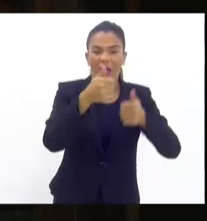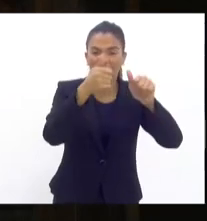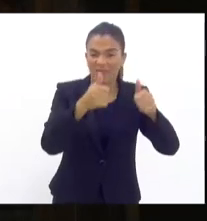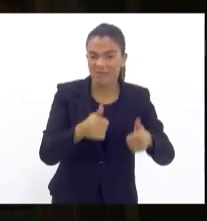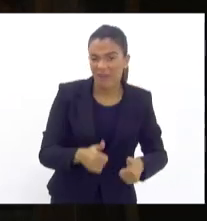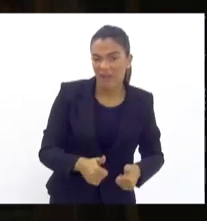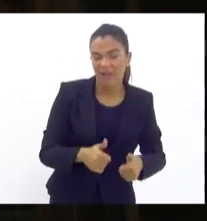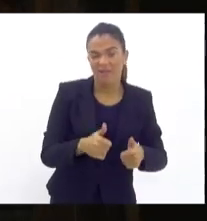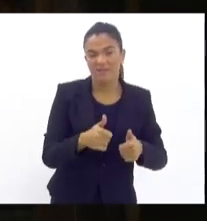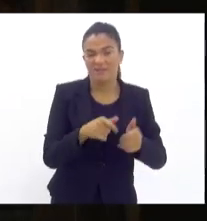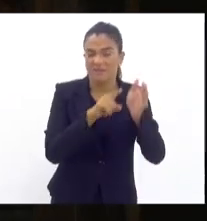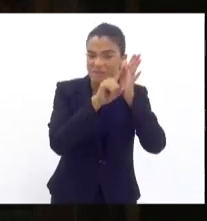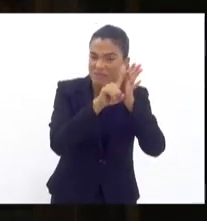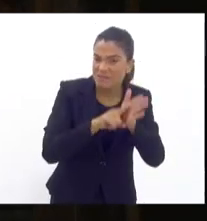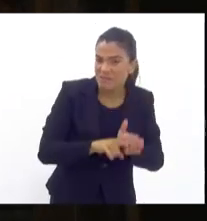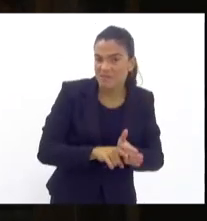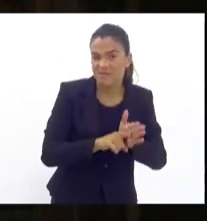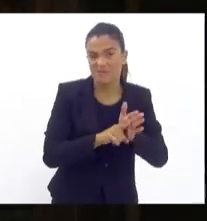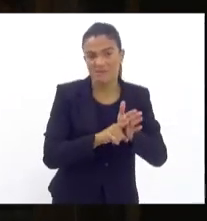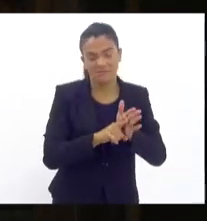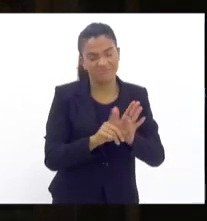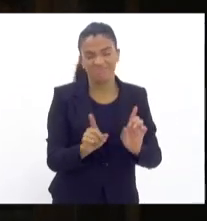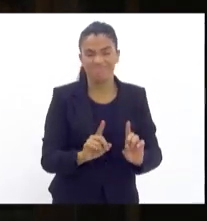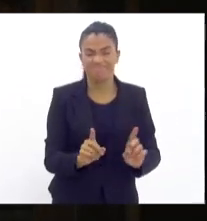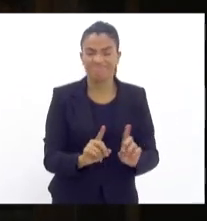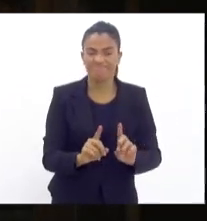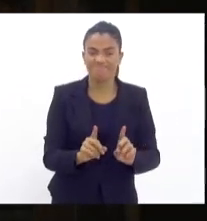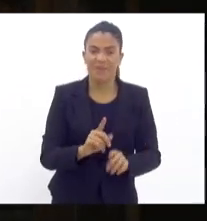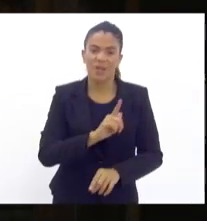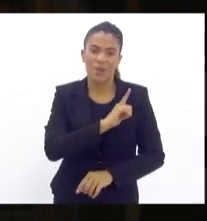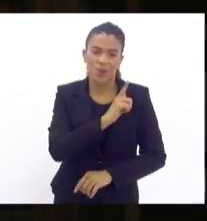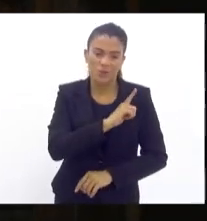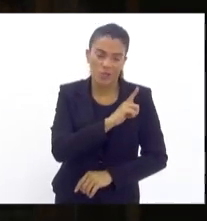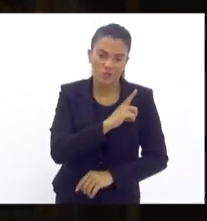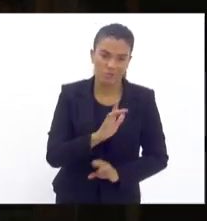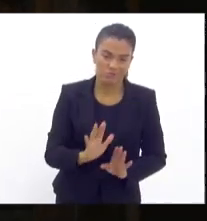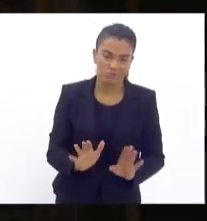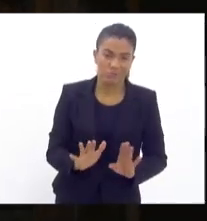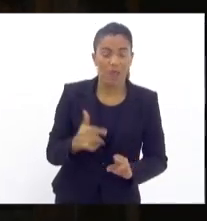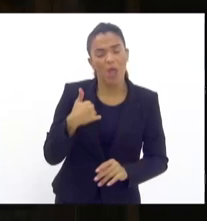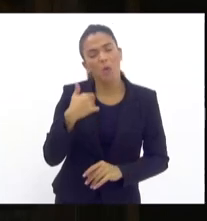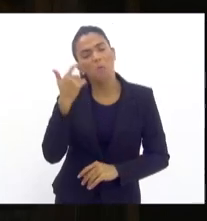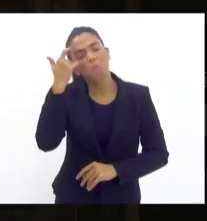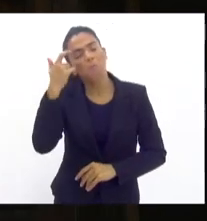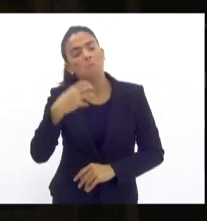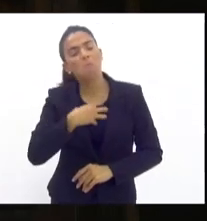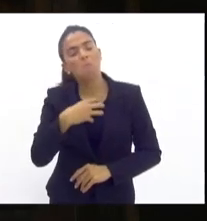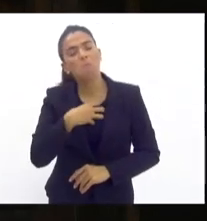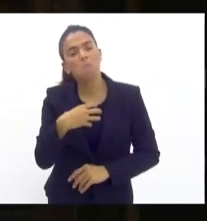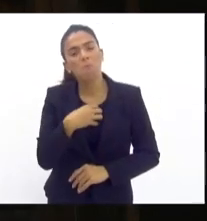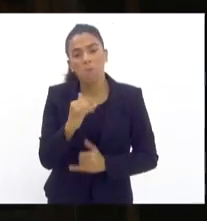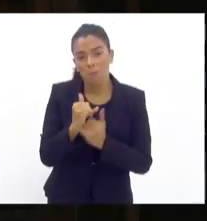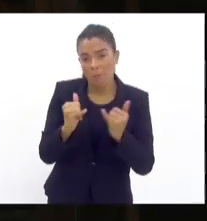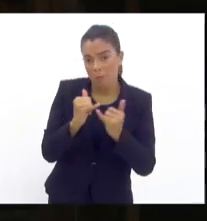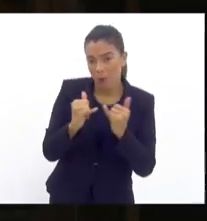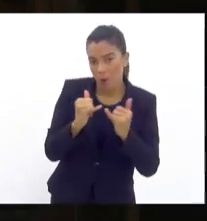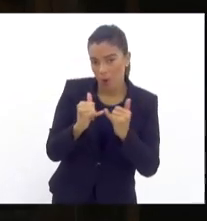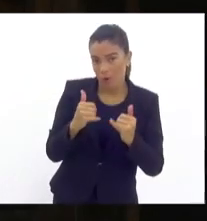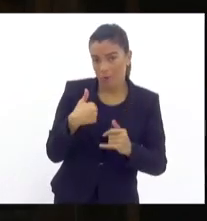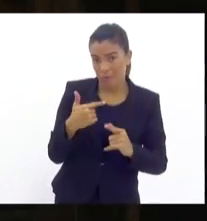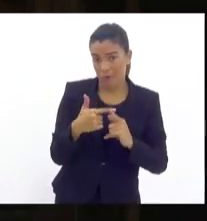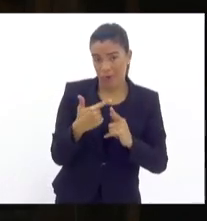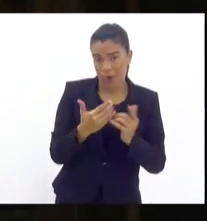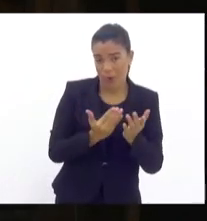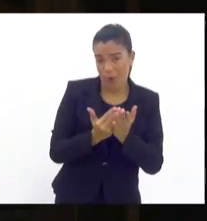de consulta e de gestão que, embora muito importante, eu me senti um pouco, eu tenho essa pegada, venho da